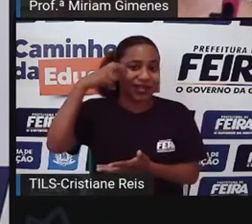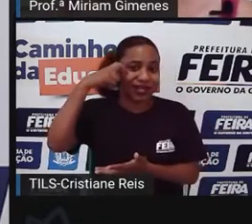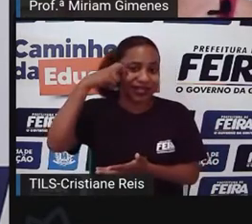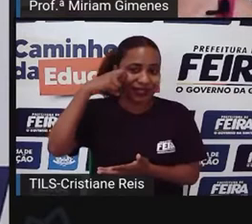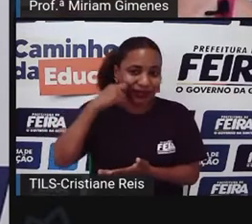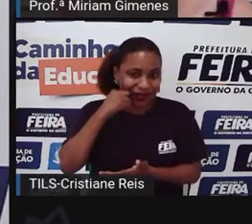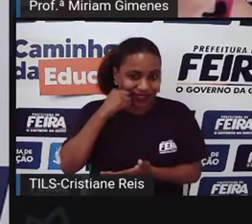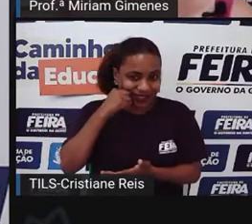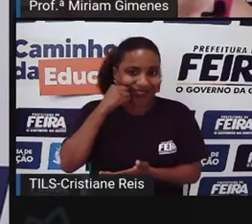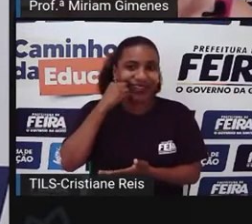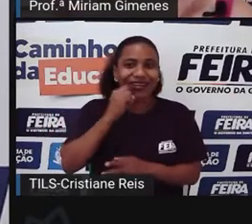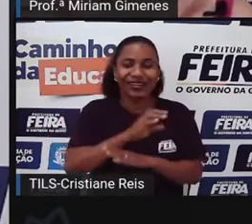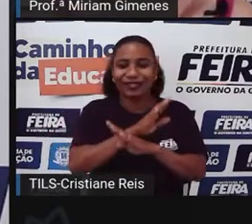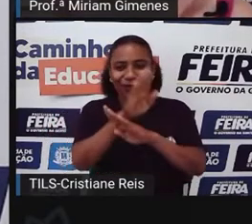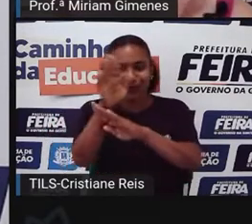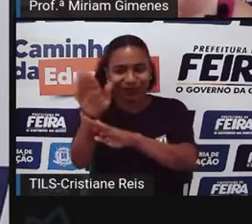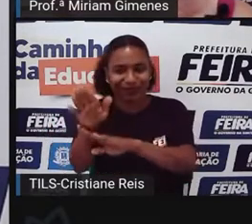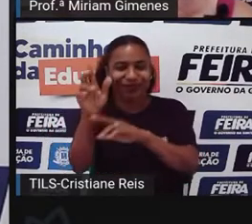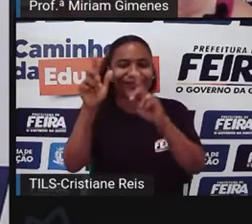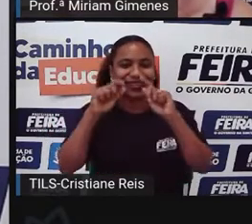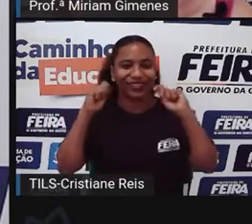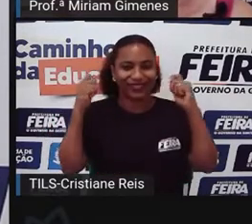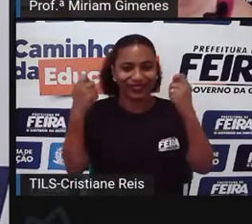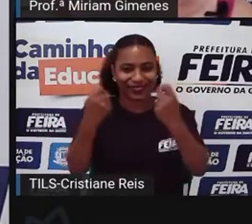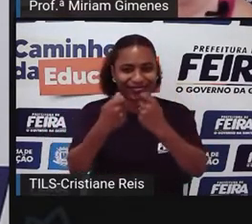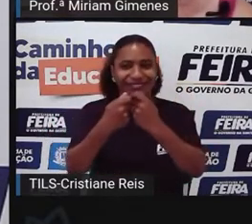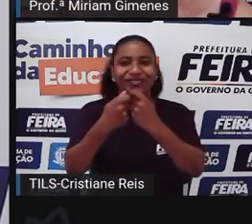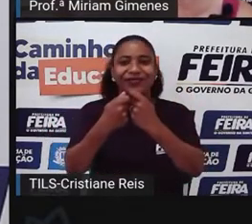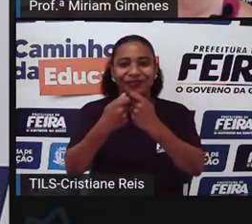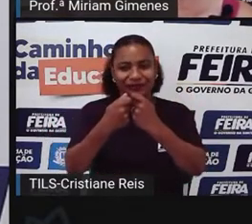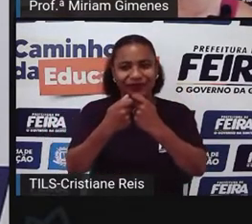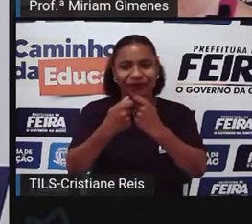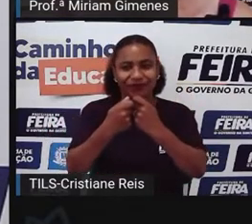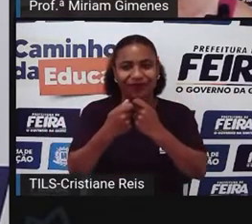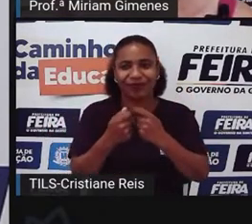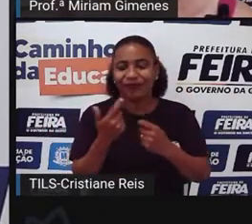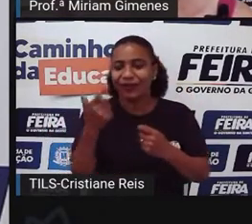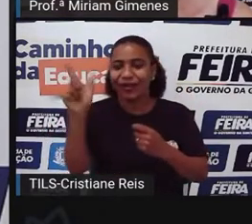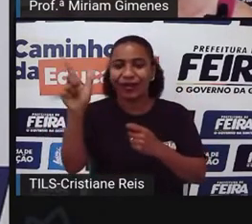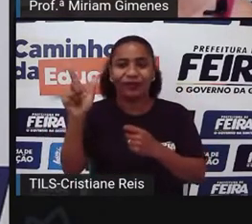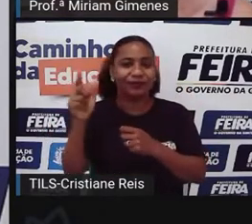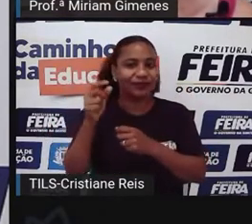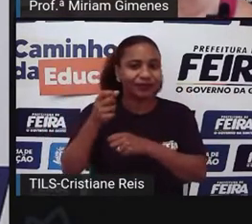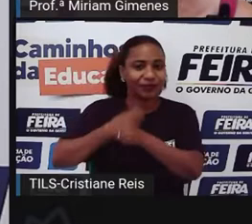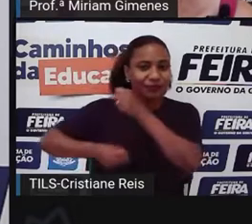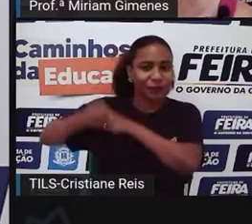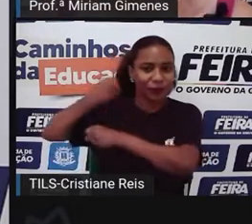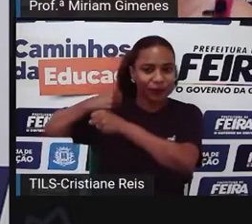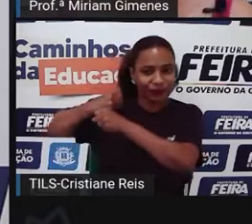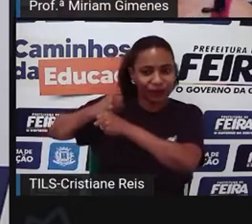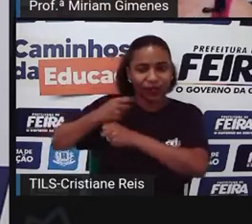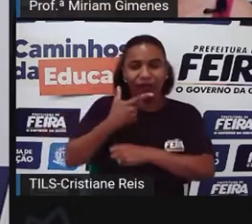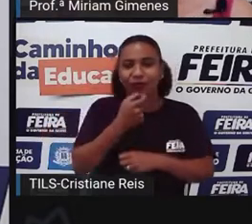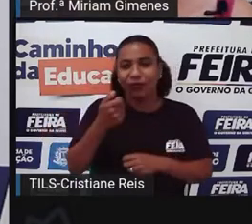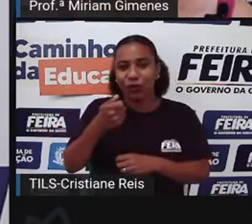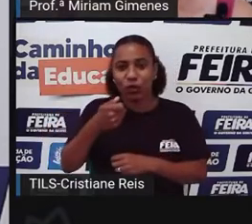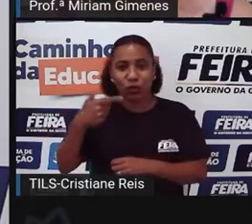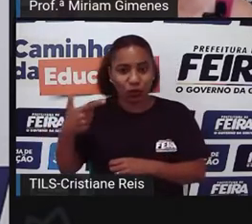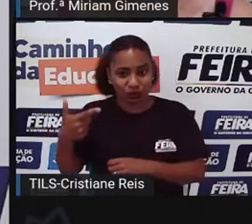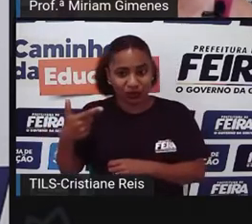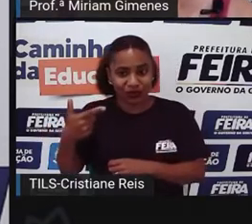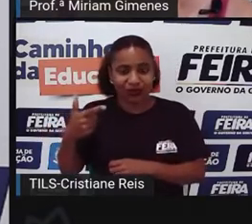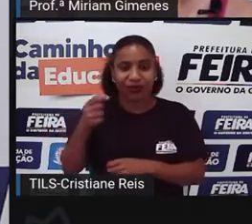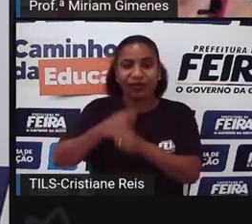abrigo Foi aí a primeira Relação que eu tive com a APA A ONG existe desde 2002, né? Mas 2011